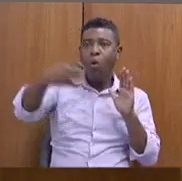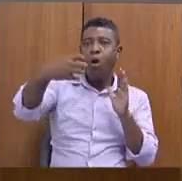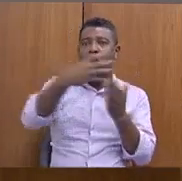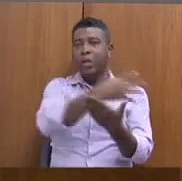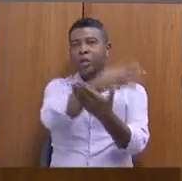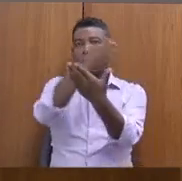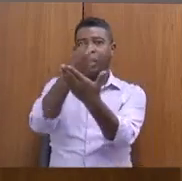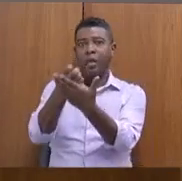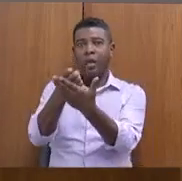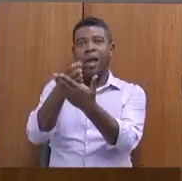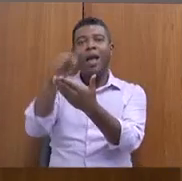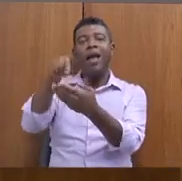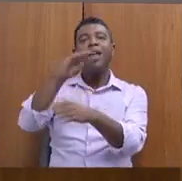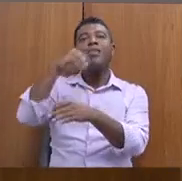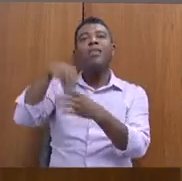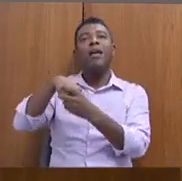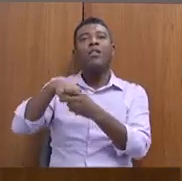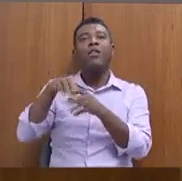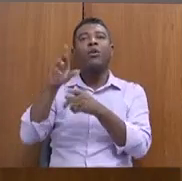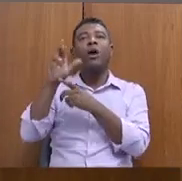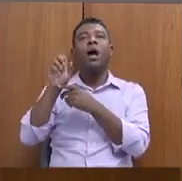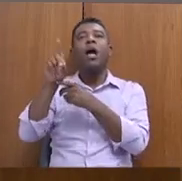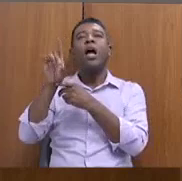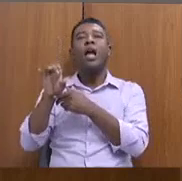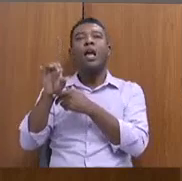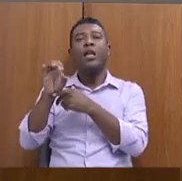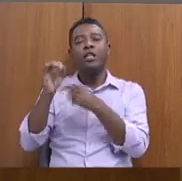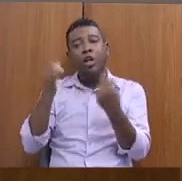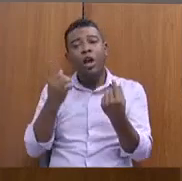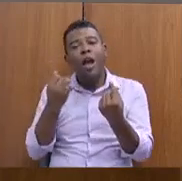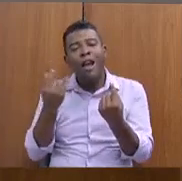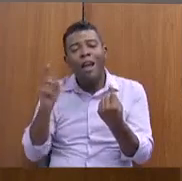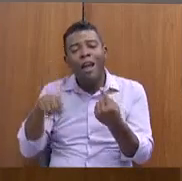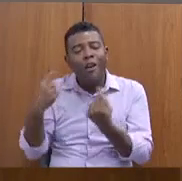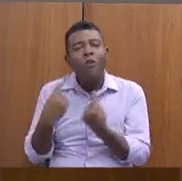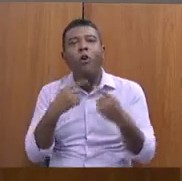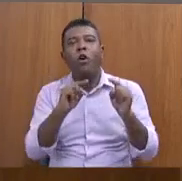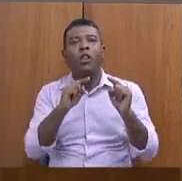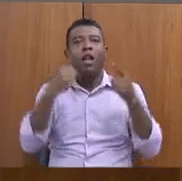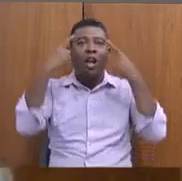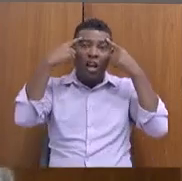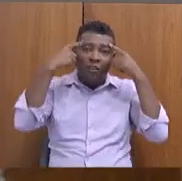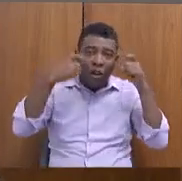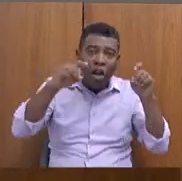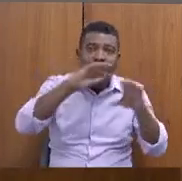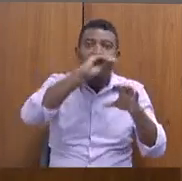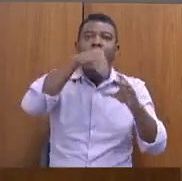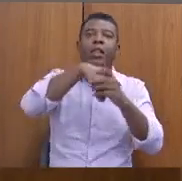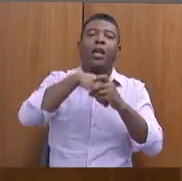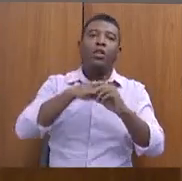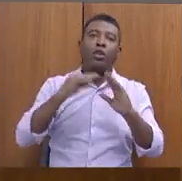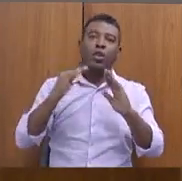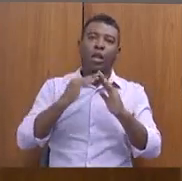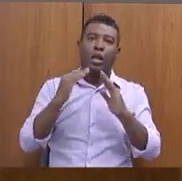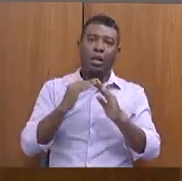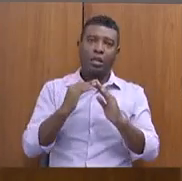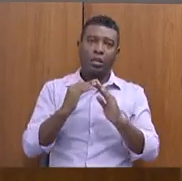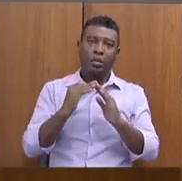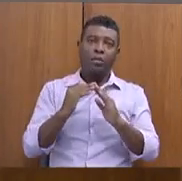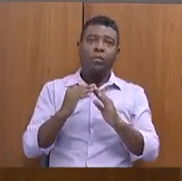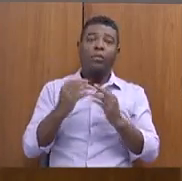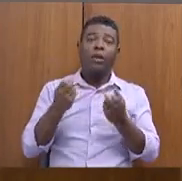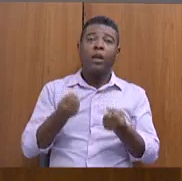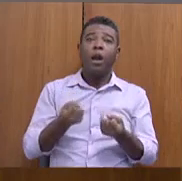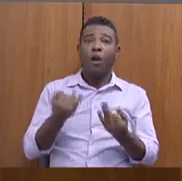está na rede de enfrentamento à violência doméstica. Então, a maioria dessas vagas foram subidas para o Banco de Empregos através do